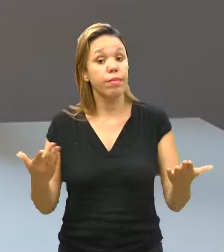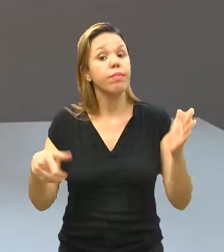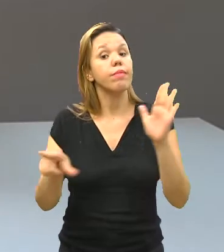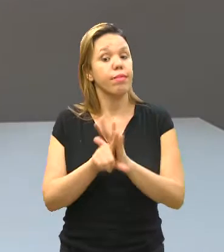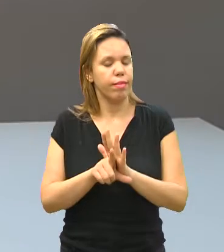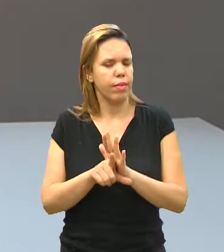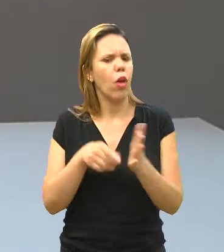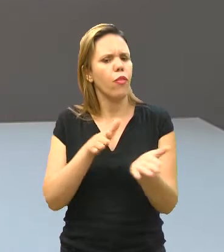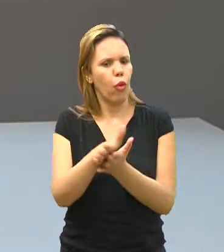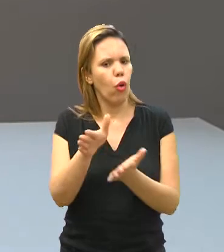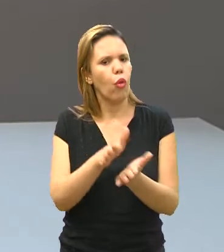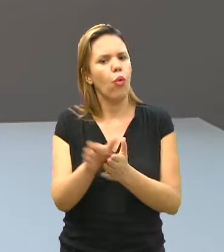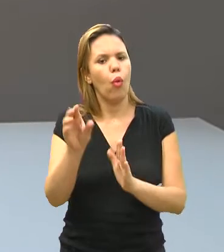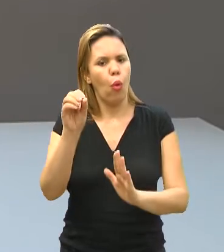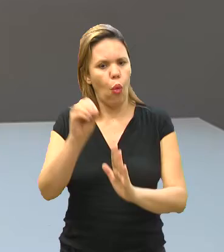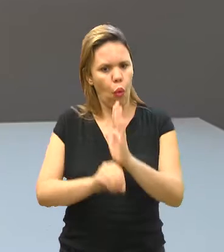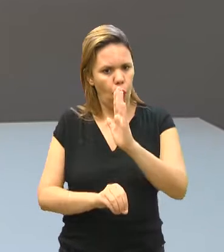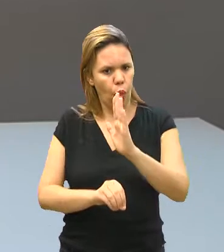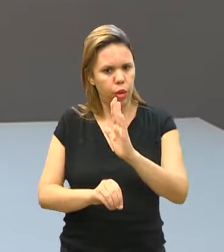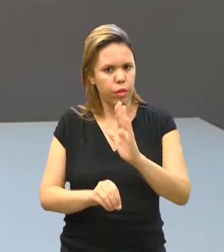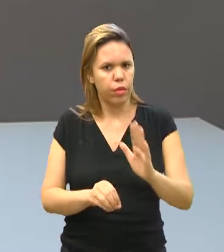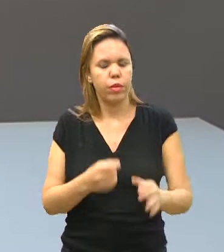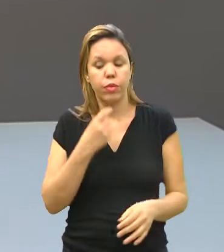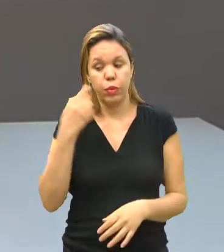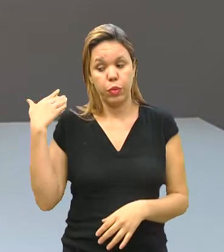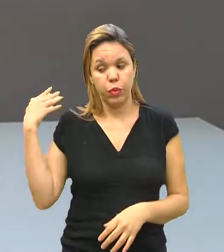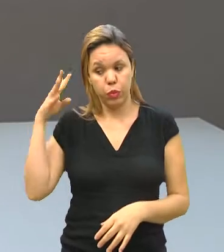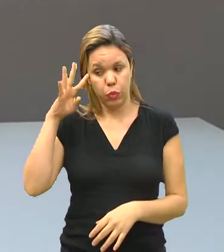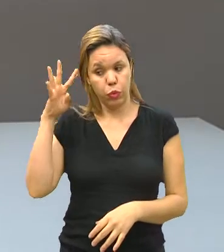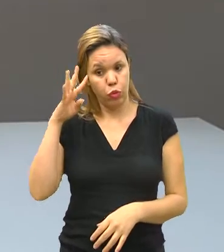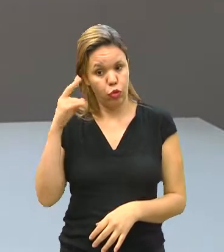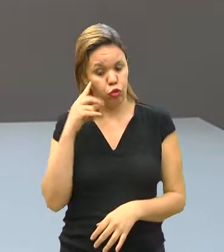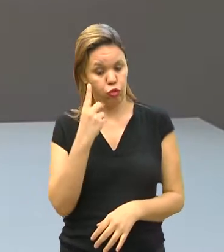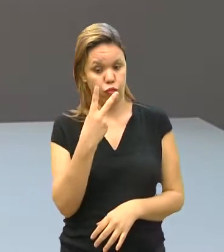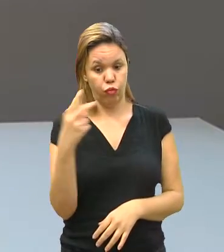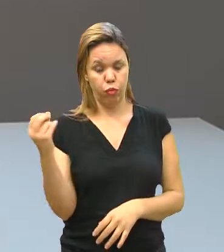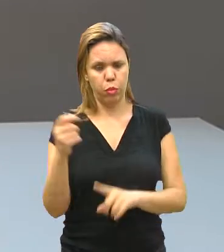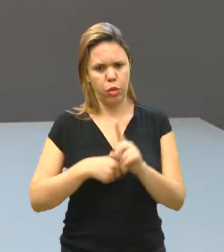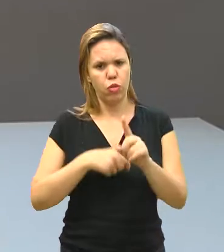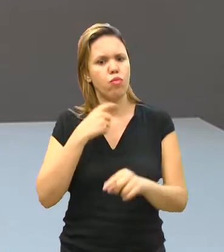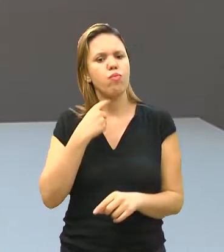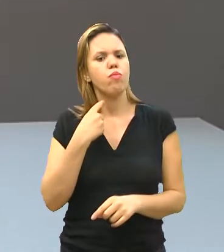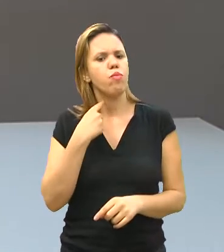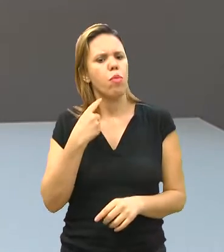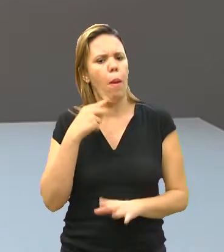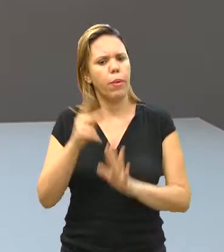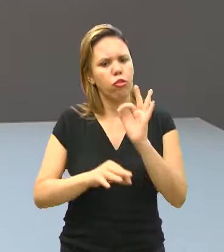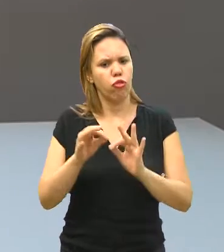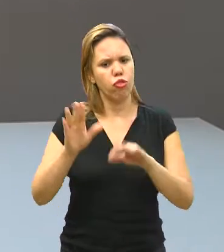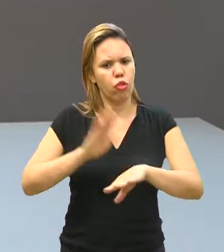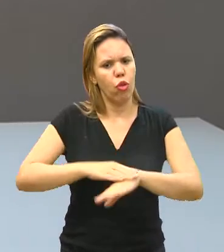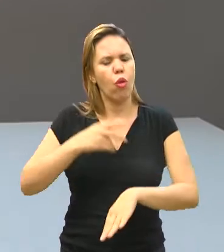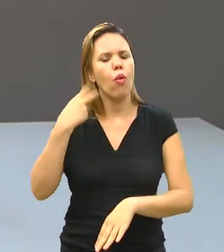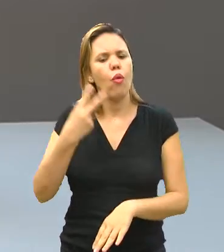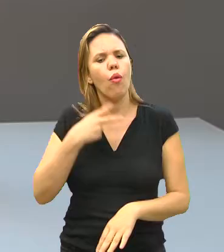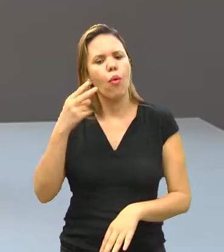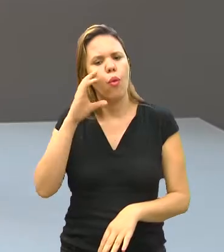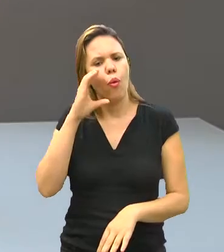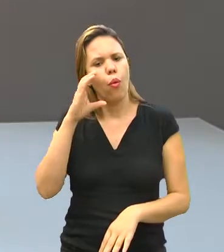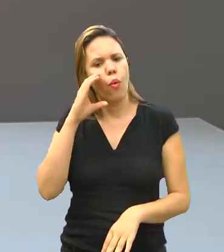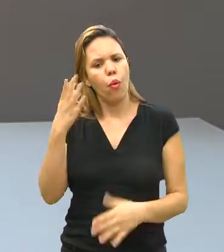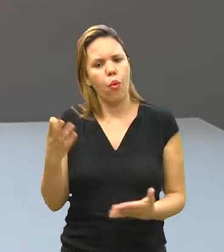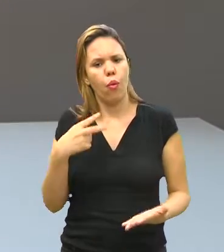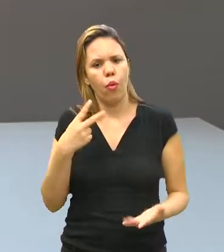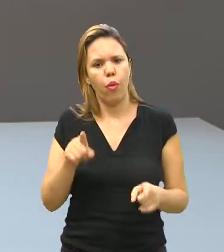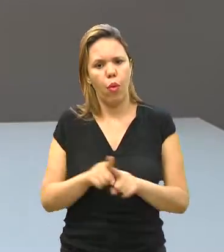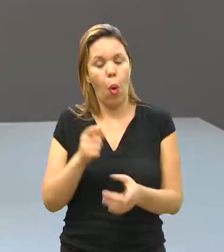Agora é lei. Foi publicado no diário oficial da quarta-feira, dia 20 de maio, o projeto de lei do vereador Luiz